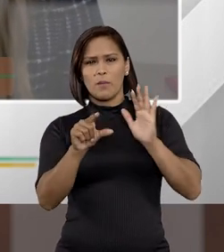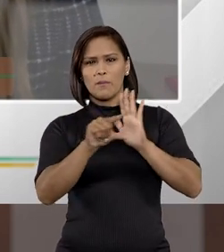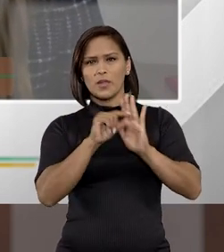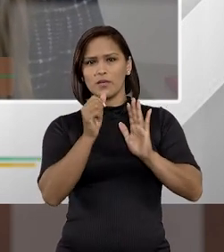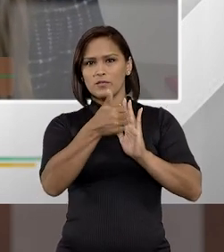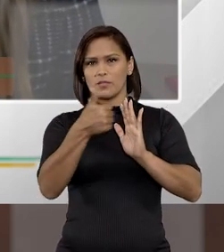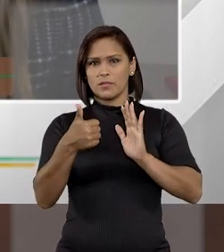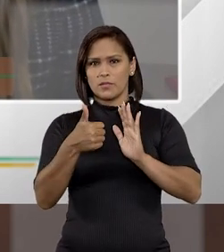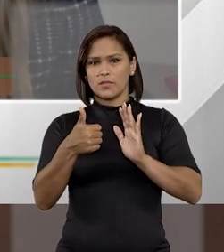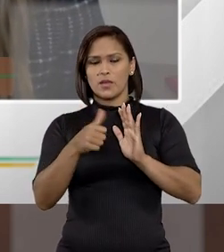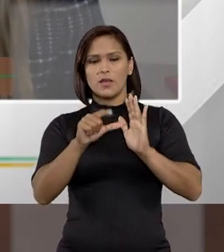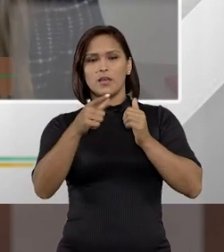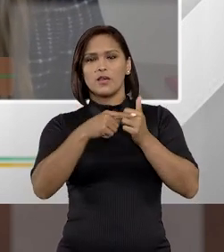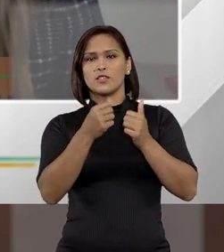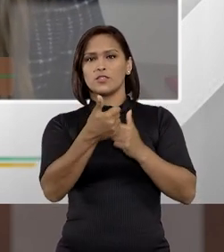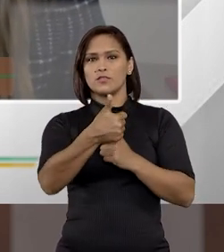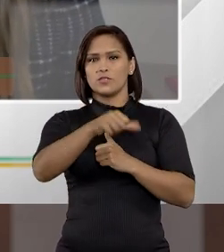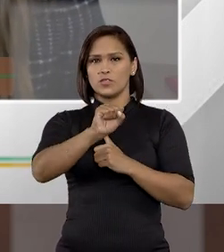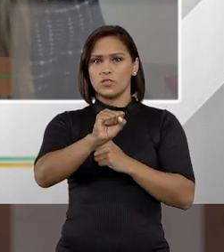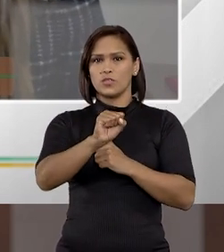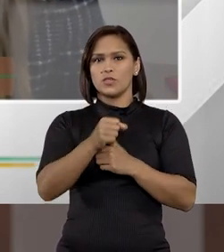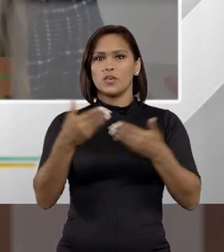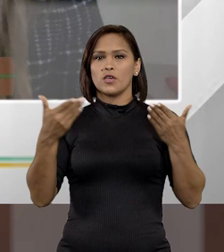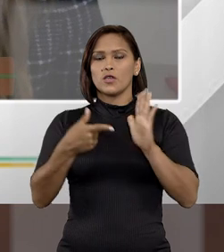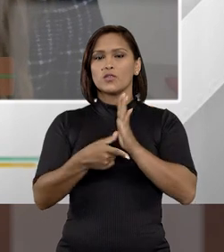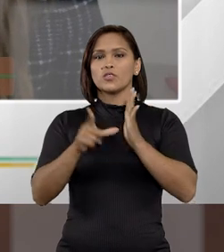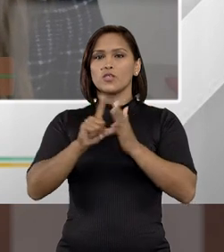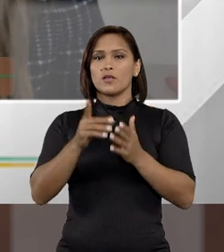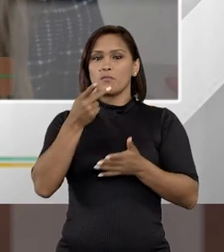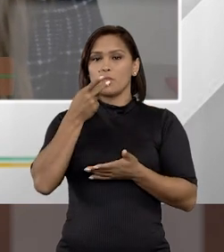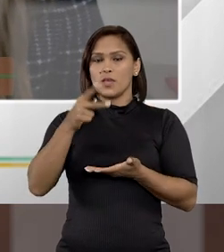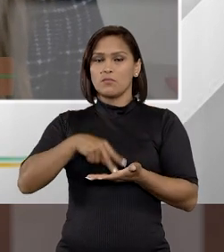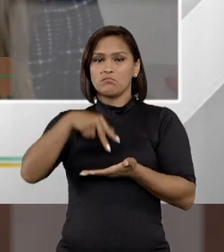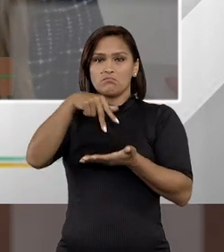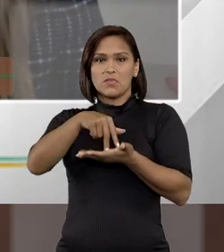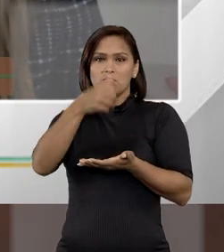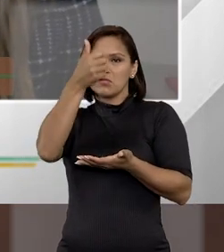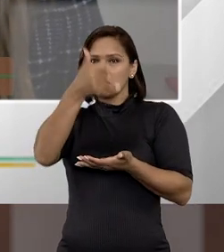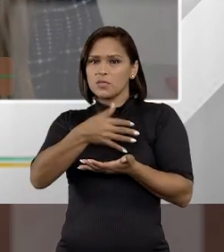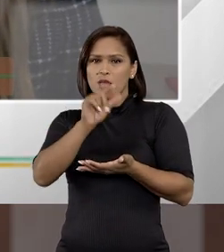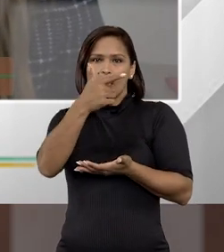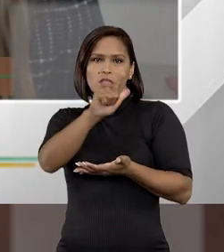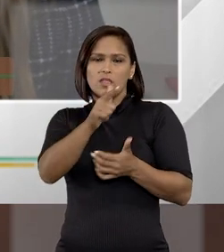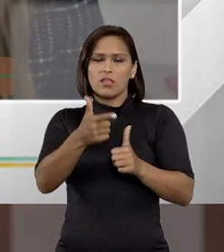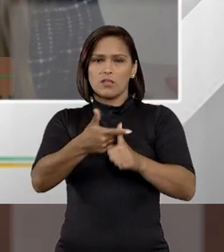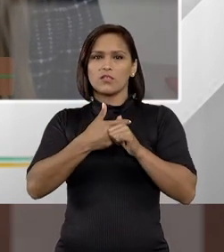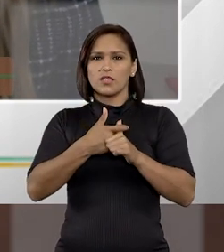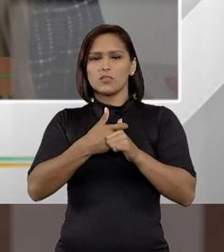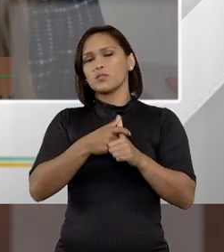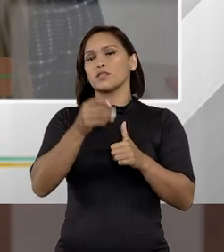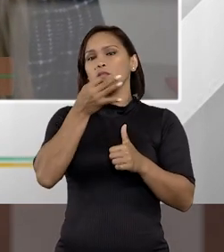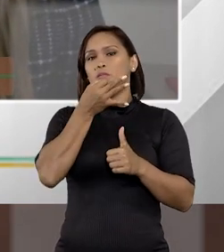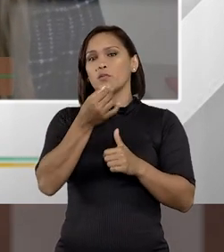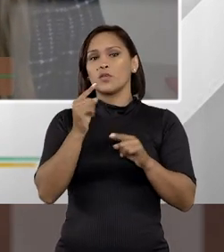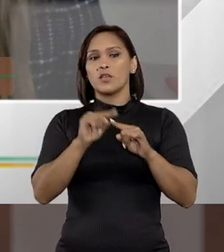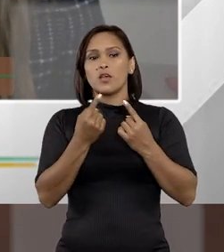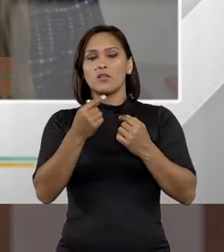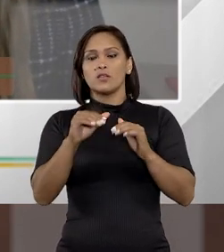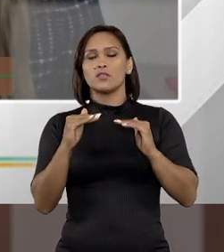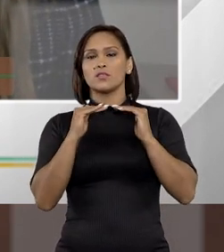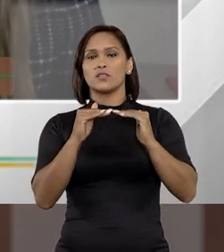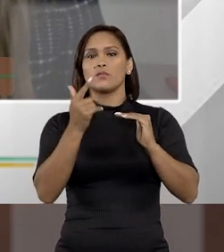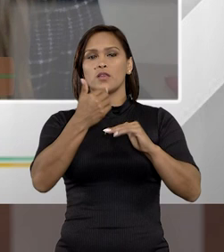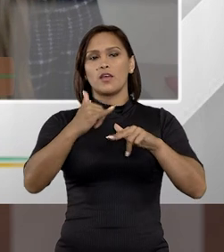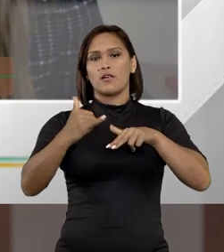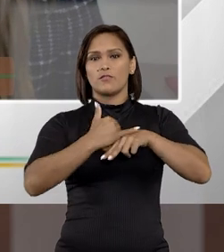aí o parágrafo primeiro desse artigo 28, que eu já antecipo aqui minha posição para dizer que não está suspenso, na minha opinião, que